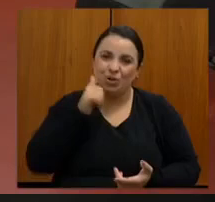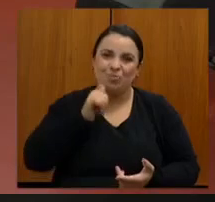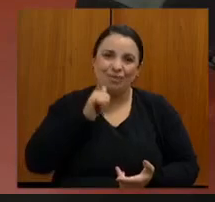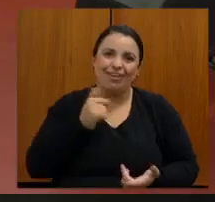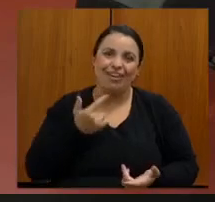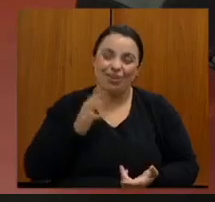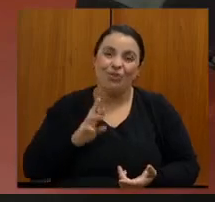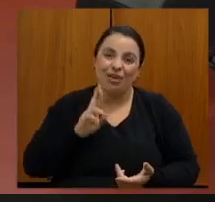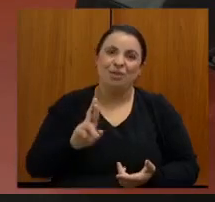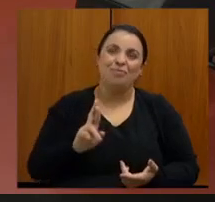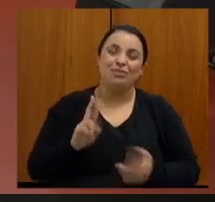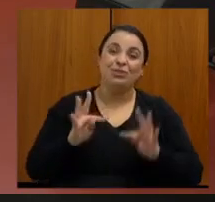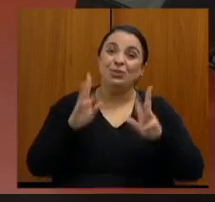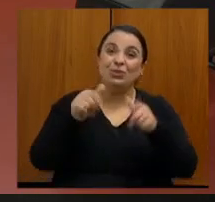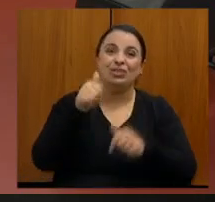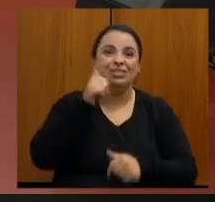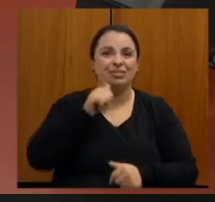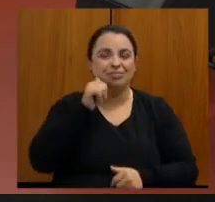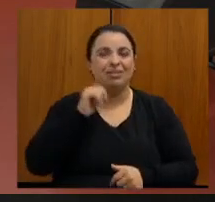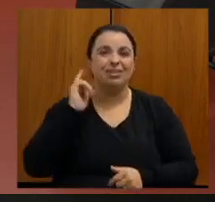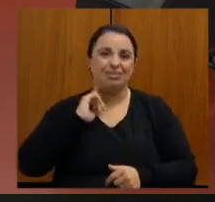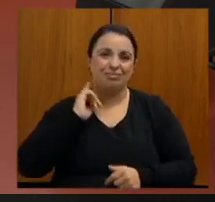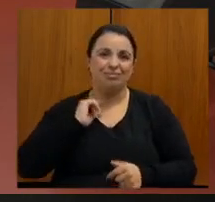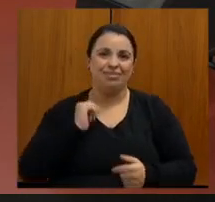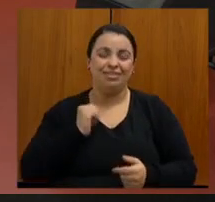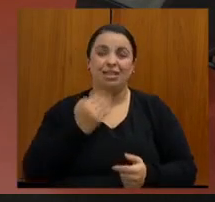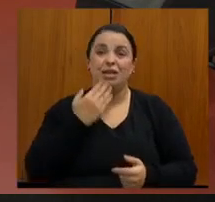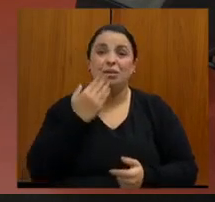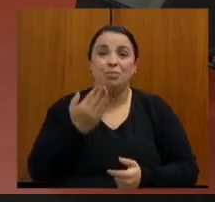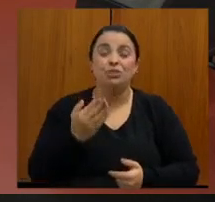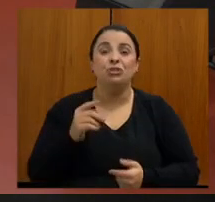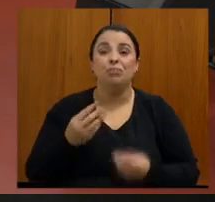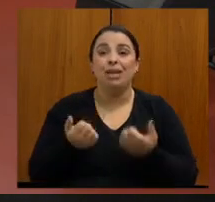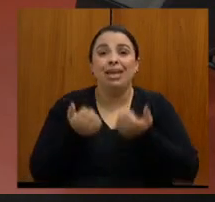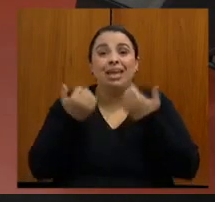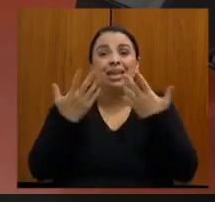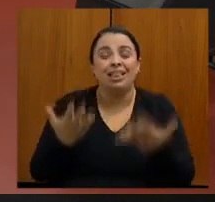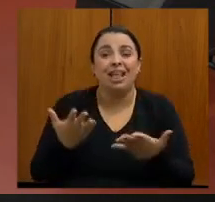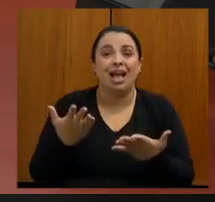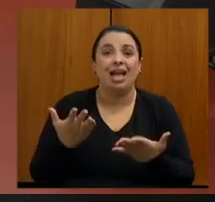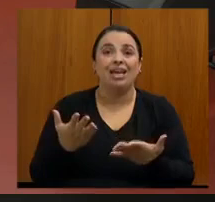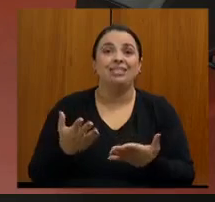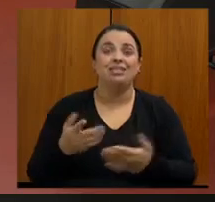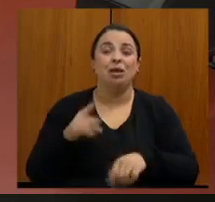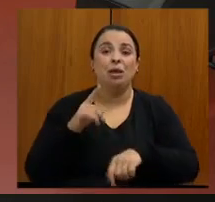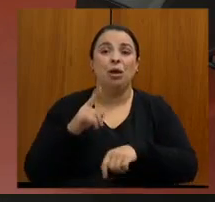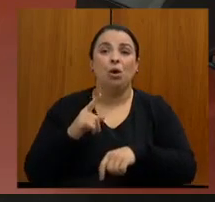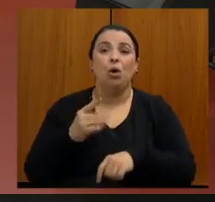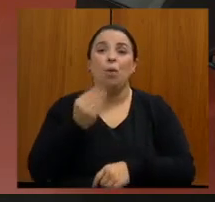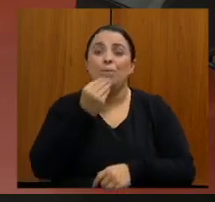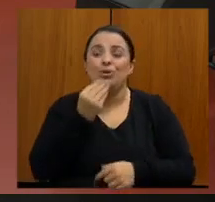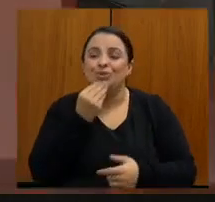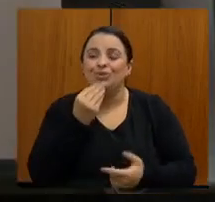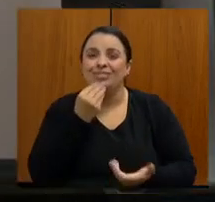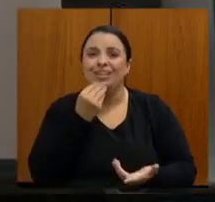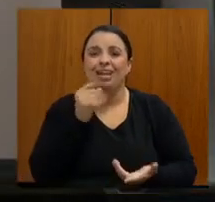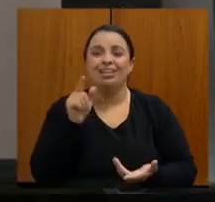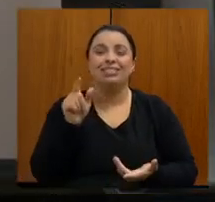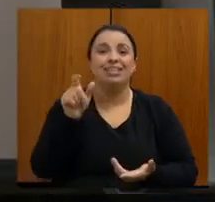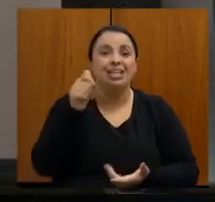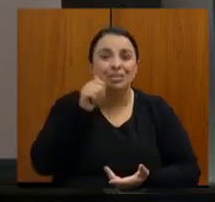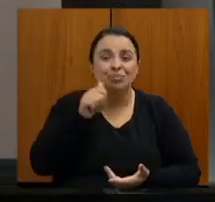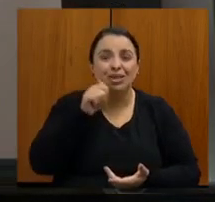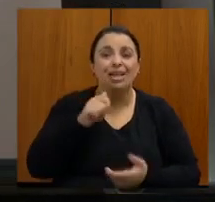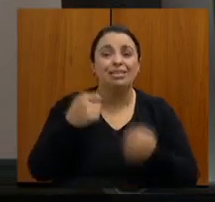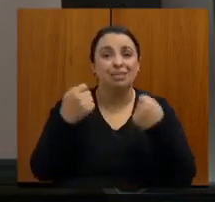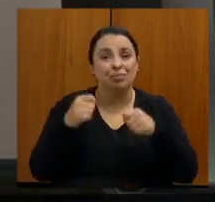e pedir para fomentar essa oportunidade, essa navegação das mulheres que precisam